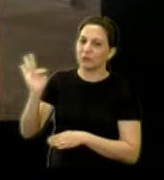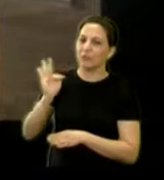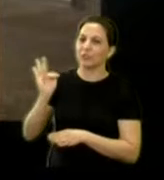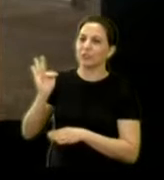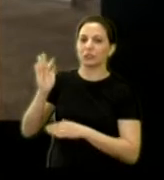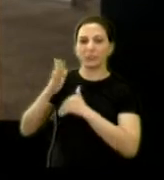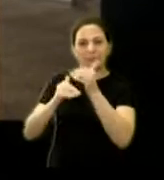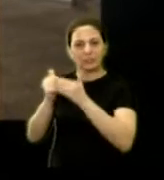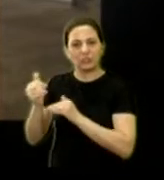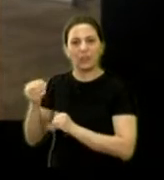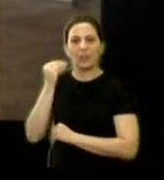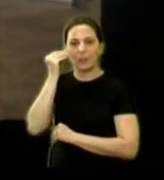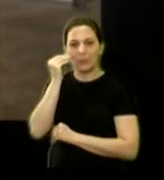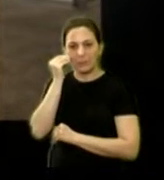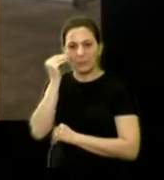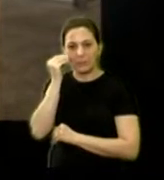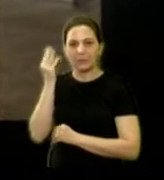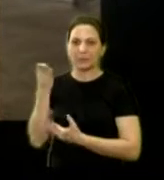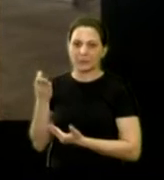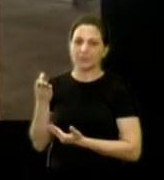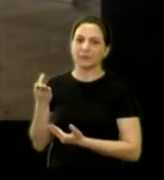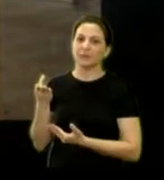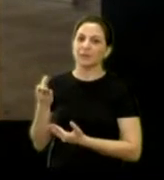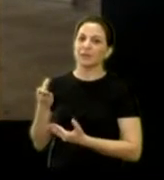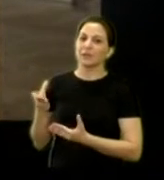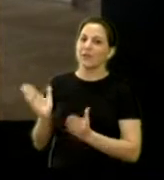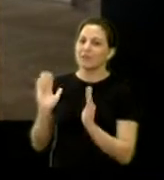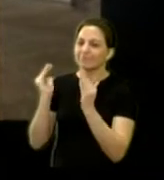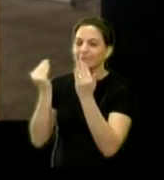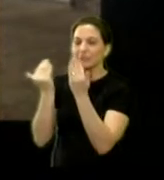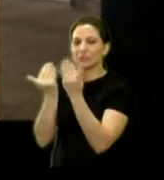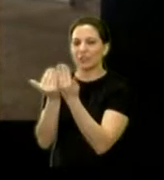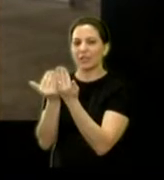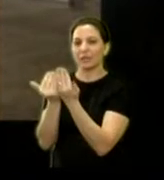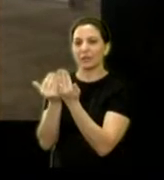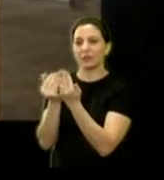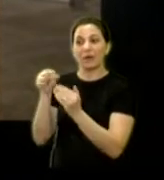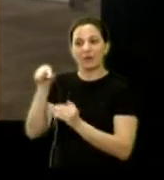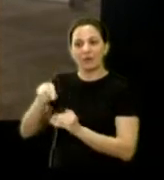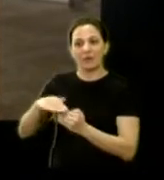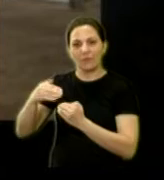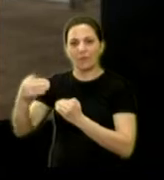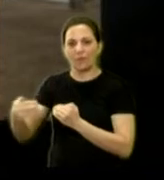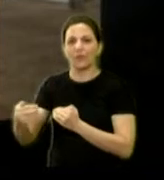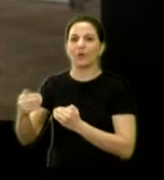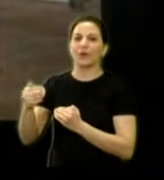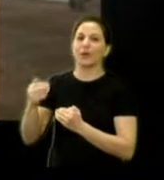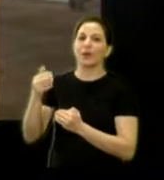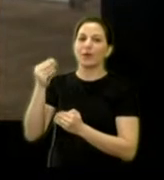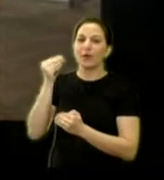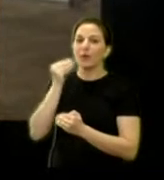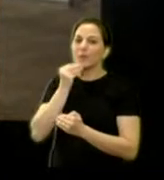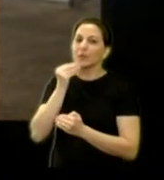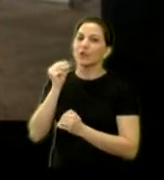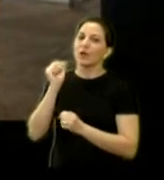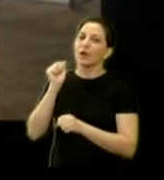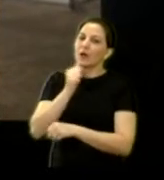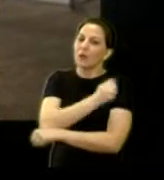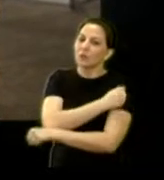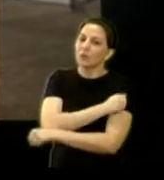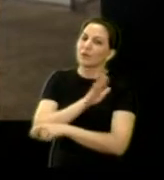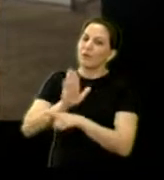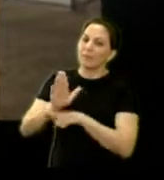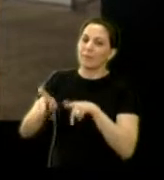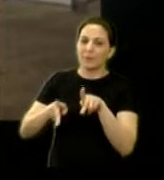Lá a gente fica, às vezes, muito fechado, recluso. É uma oportunidade do aluno atender a população. Então,